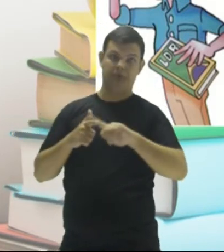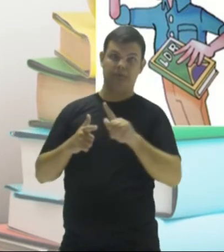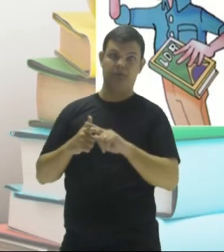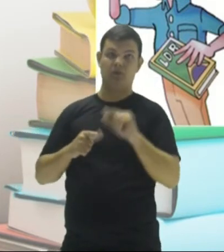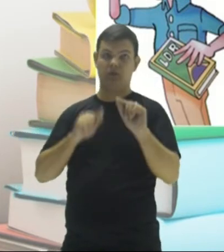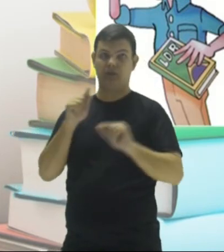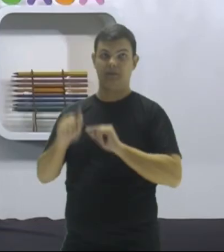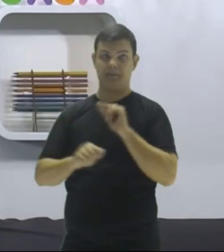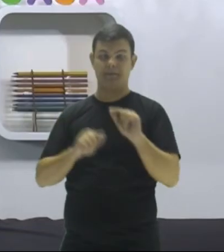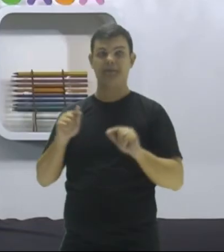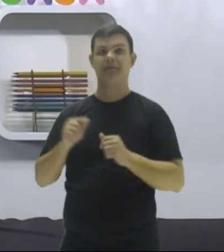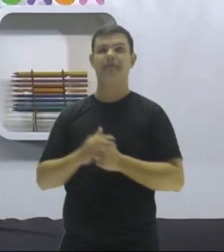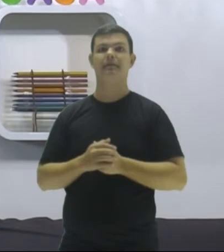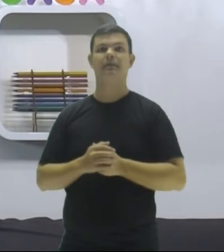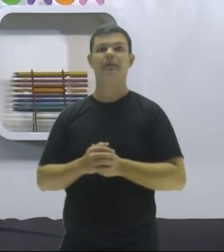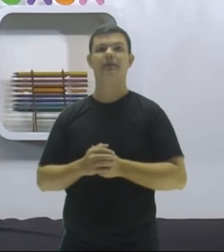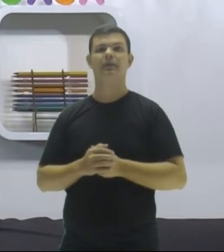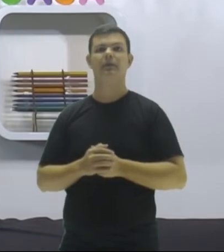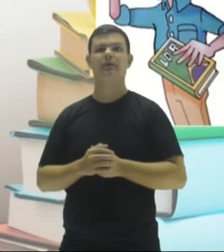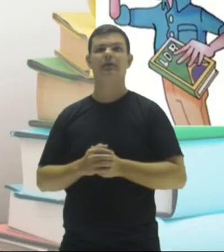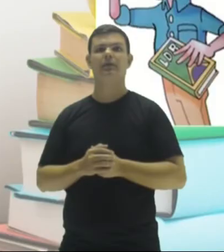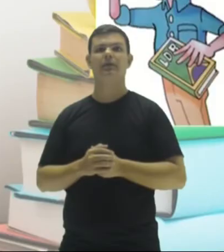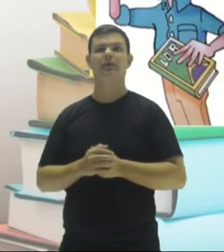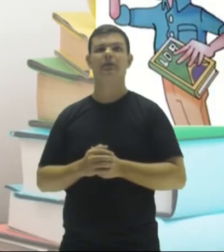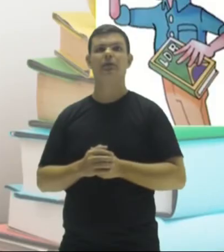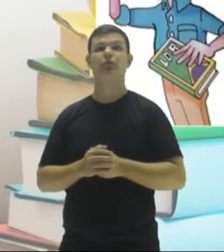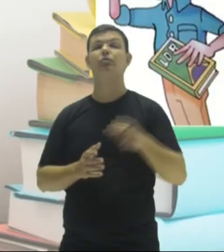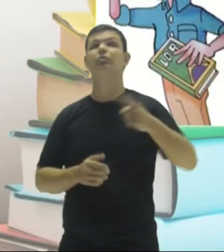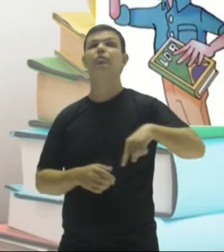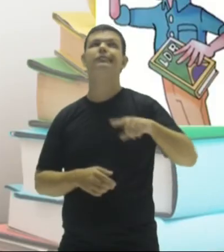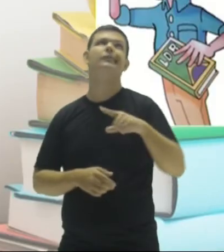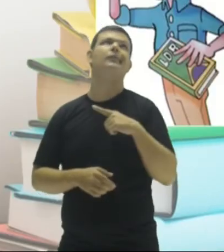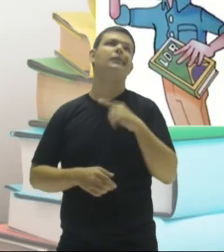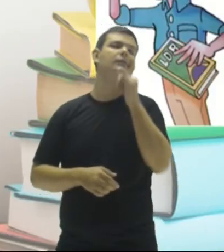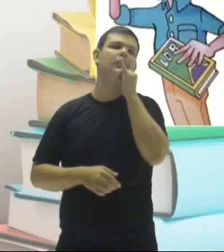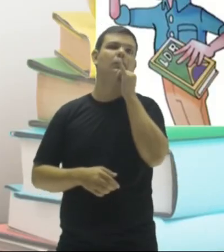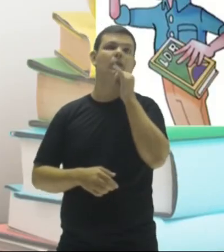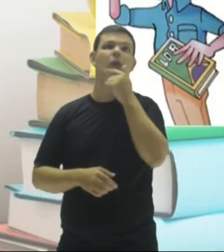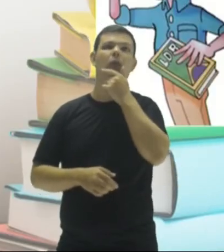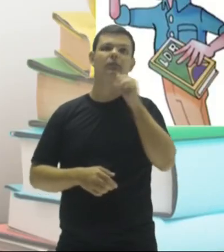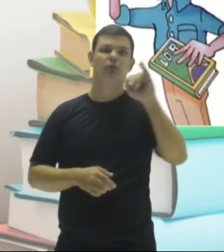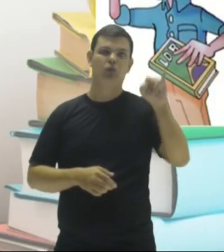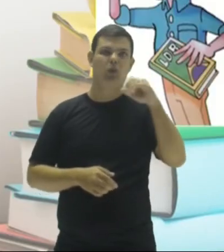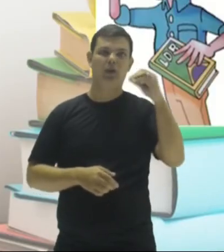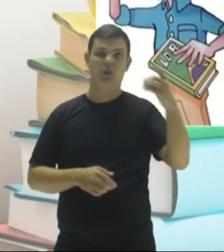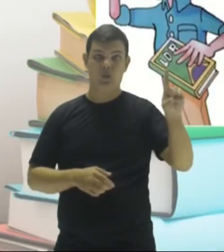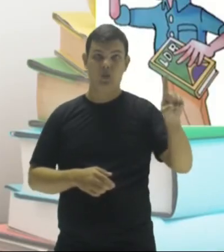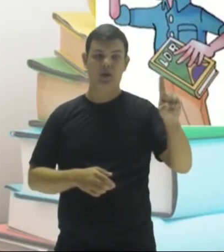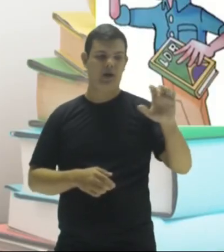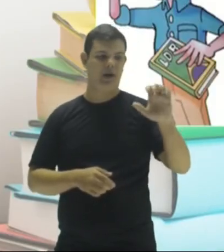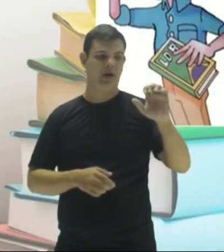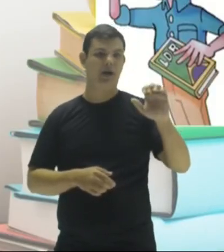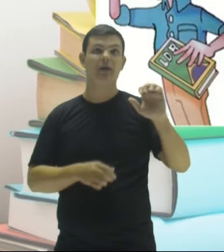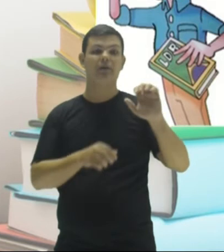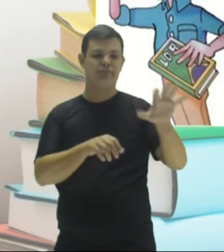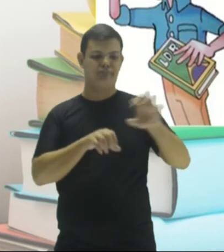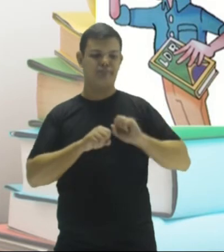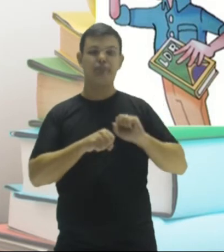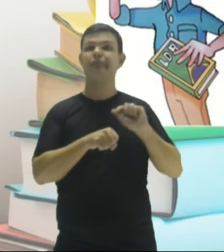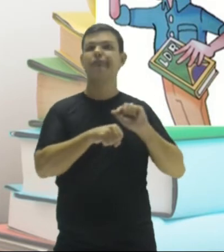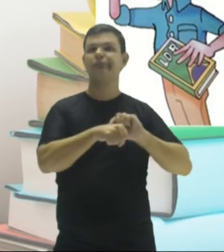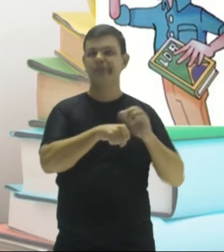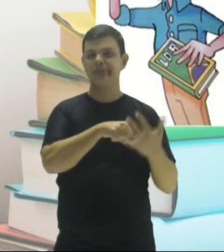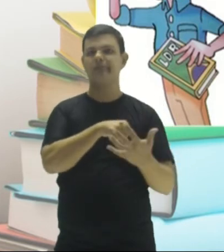aí. Ok. Ou seja, nós temos aí o João Carlos, ele contraiu o quê? A Covid